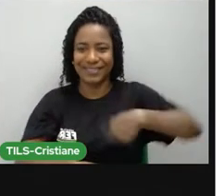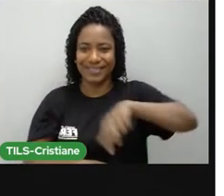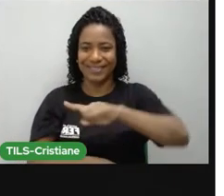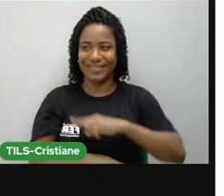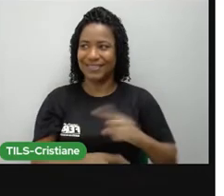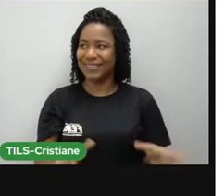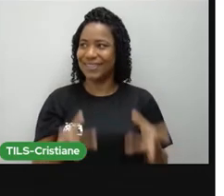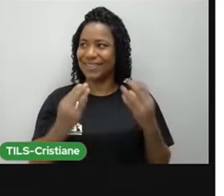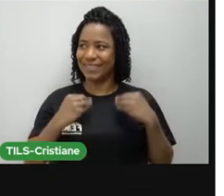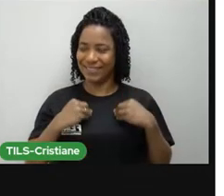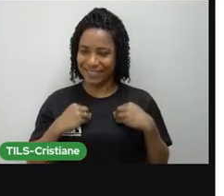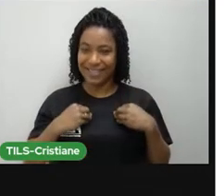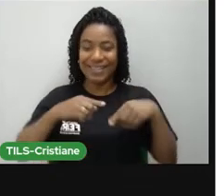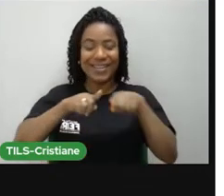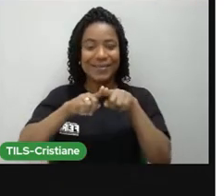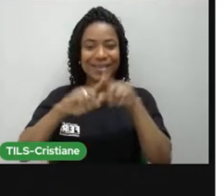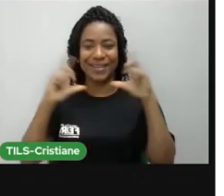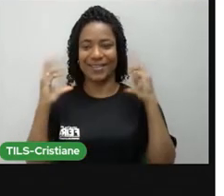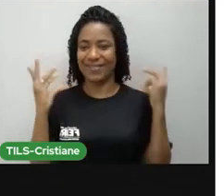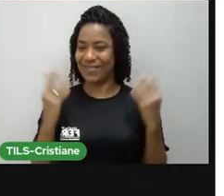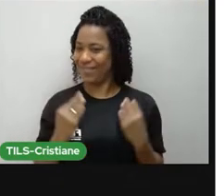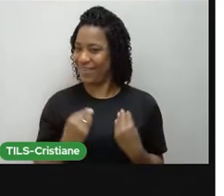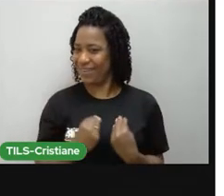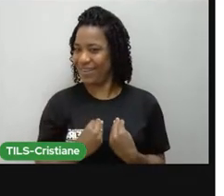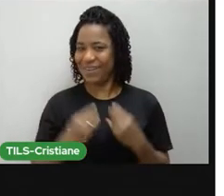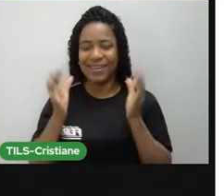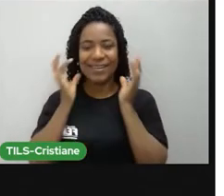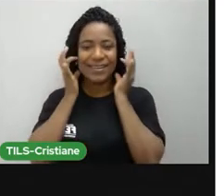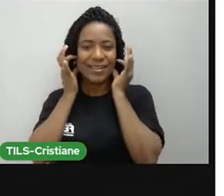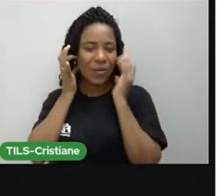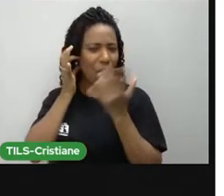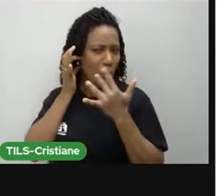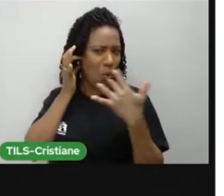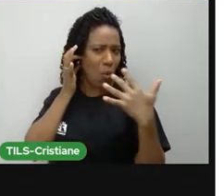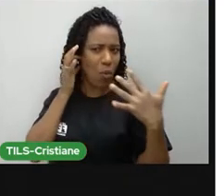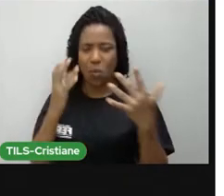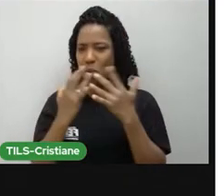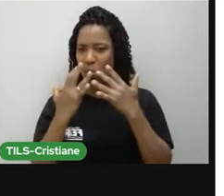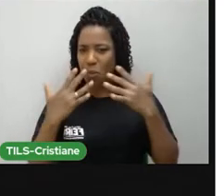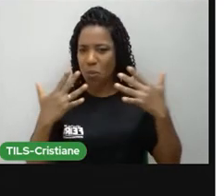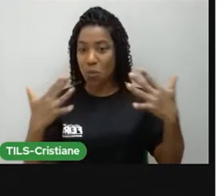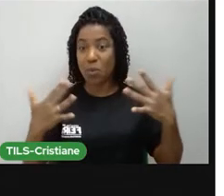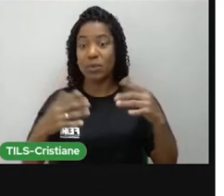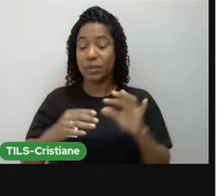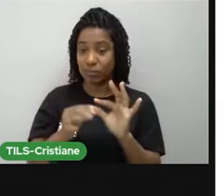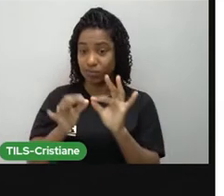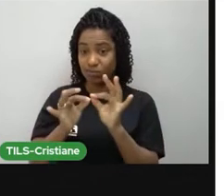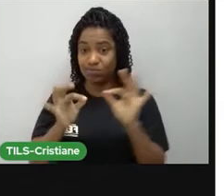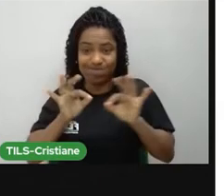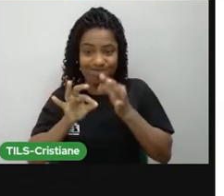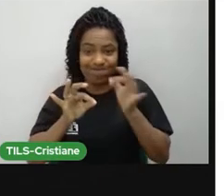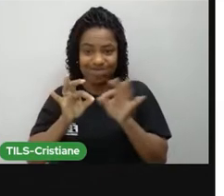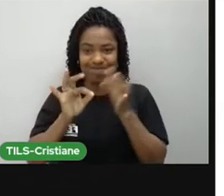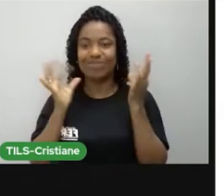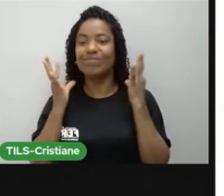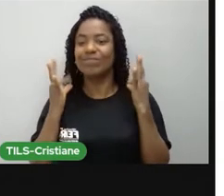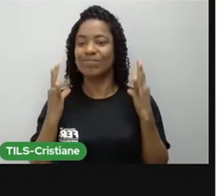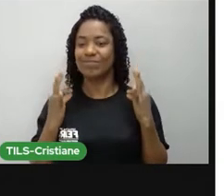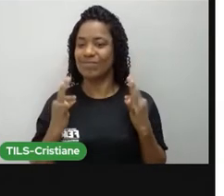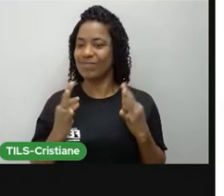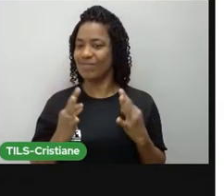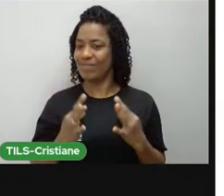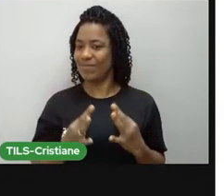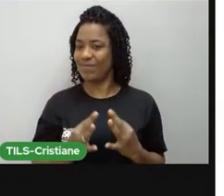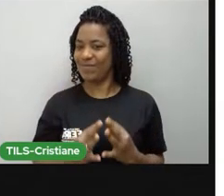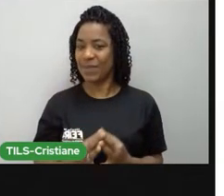miçangas, das, é, do colorido, né, das sementes, tem muitos, muitos colares,